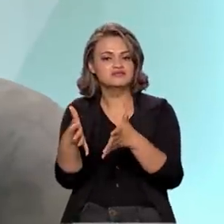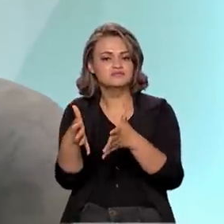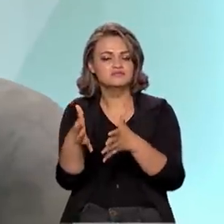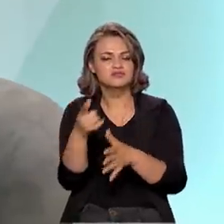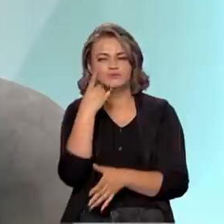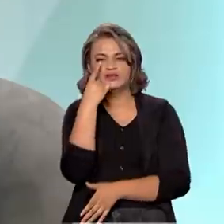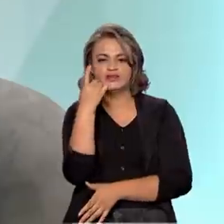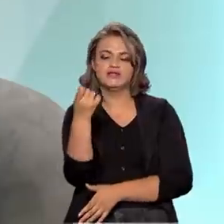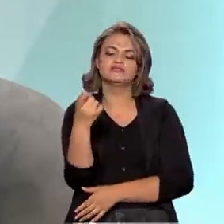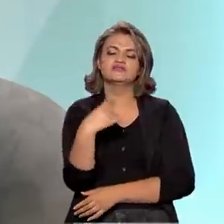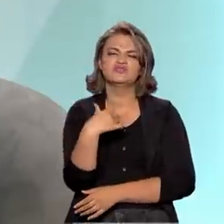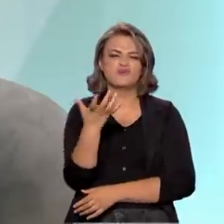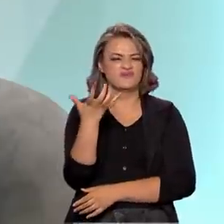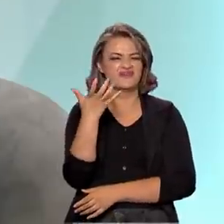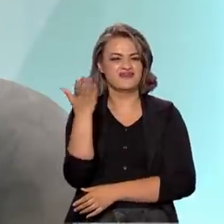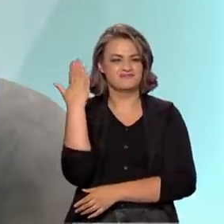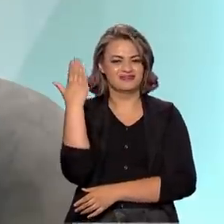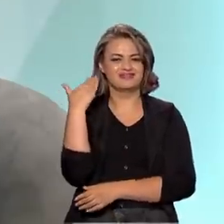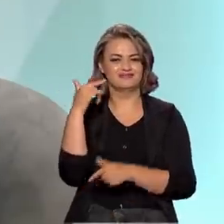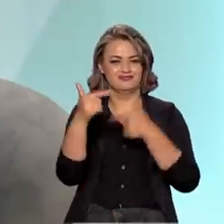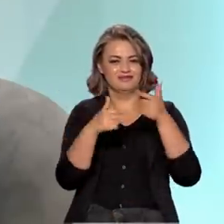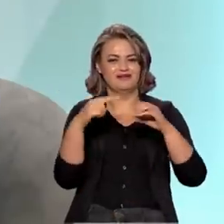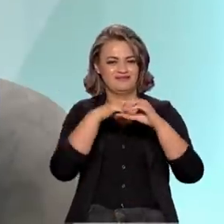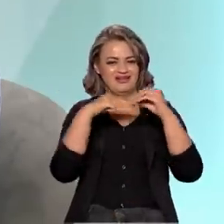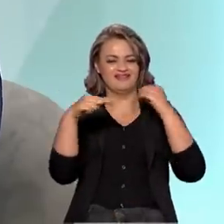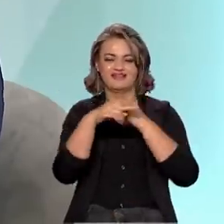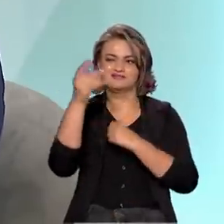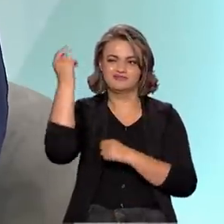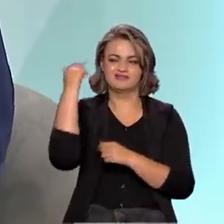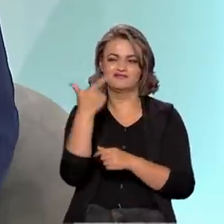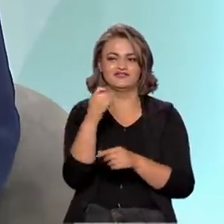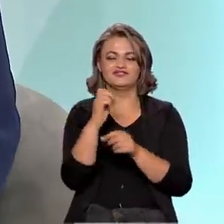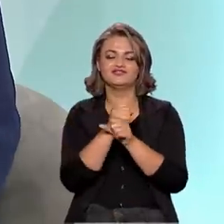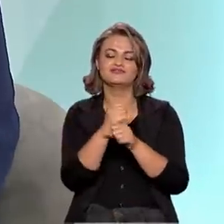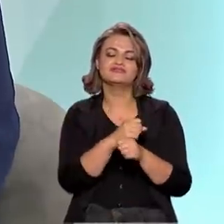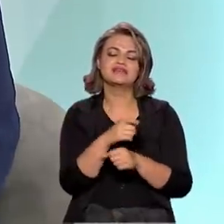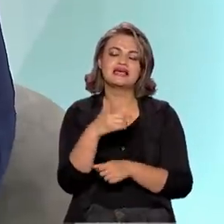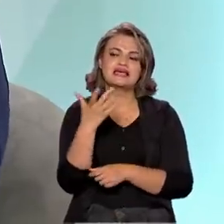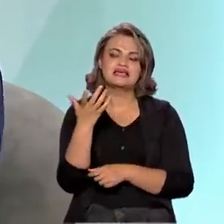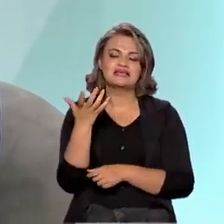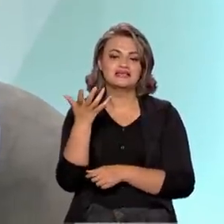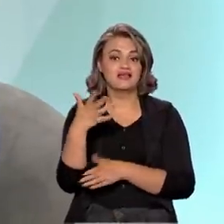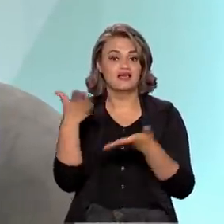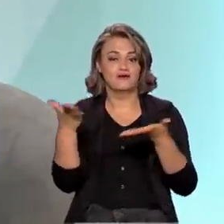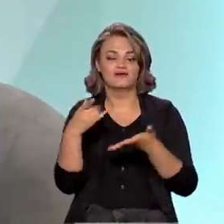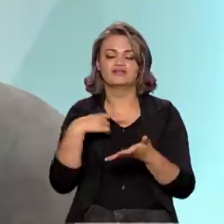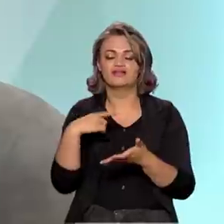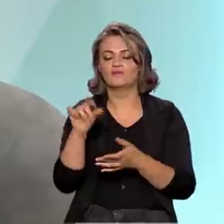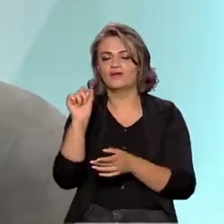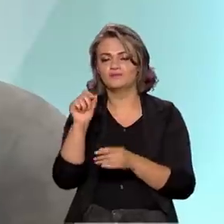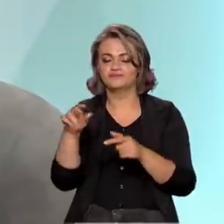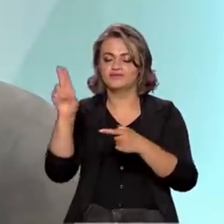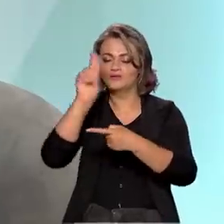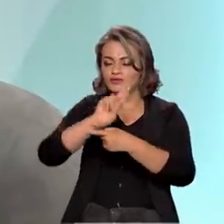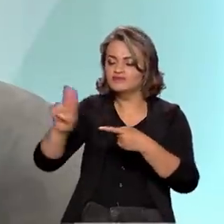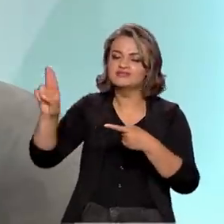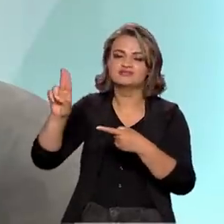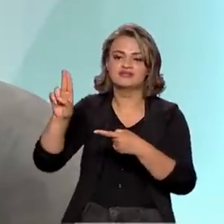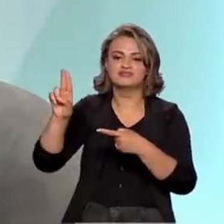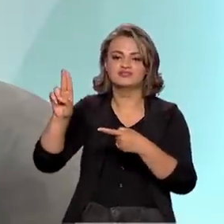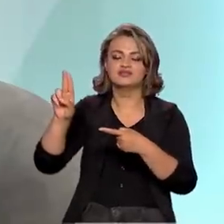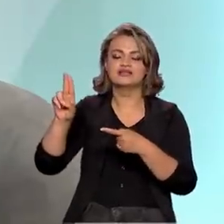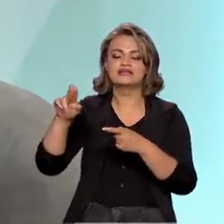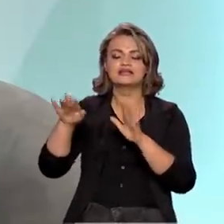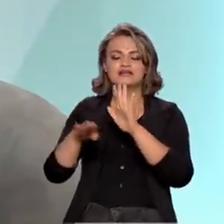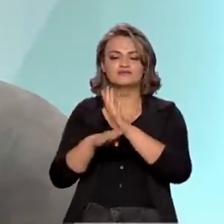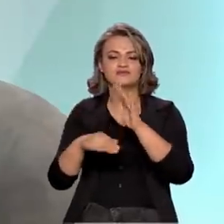ver isso no meu tempo ali de NASA, 20 anos lá, que nós podemos colocar universidades, por exemplo, para trabalhar no